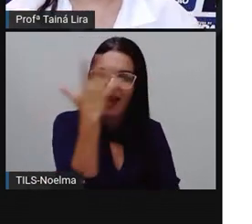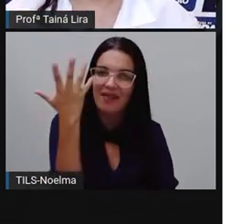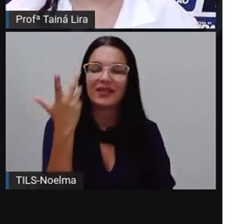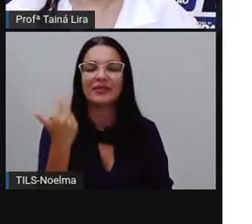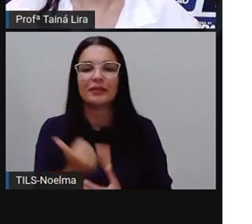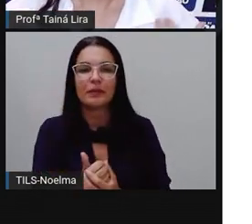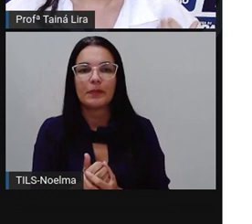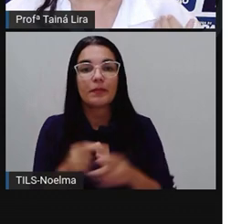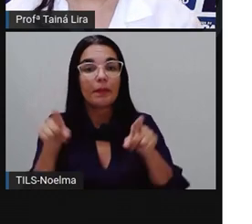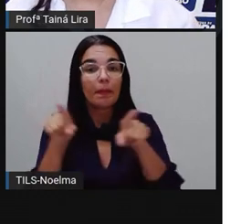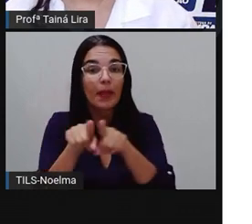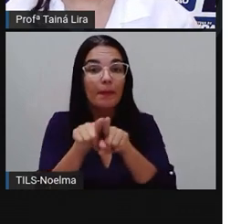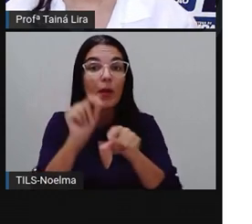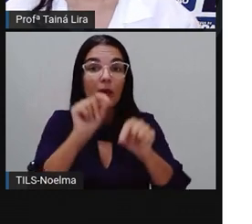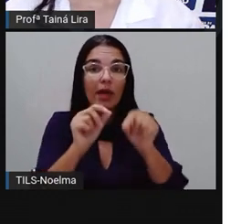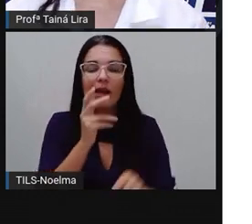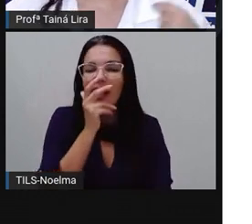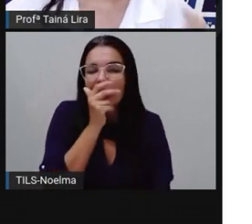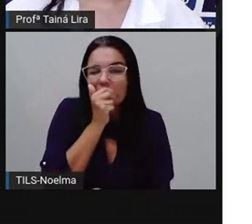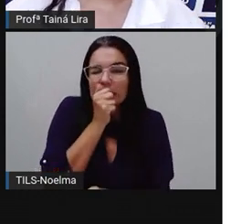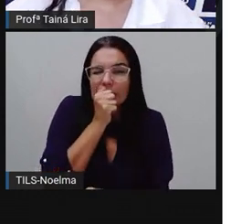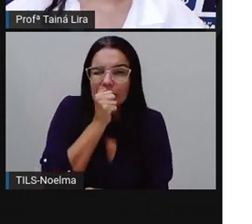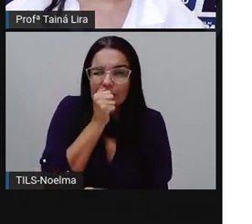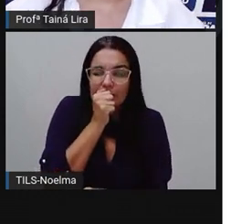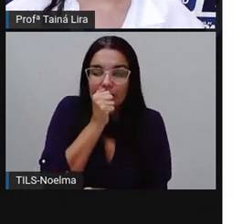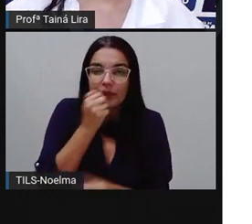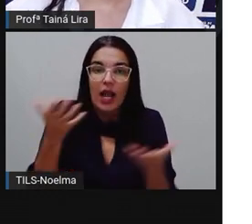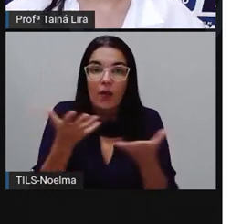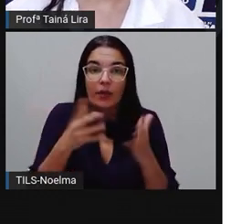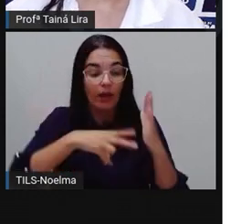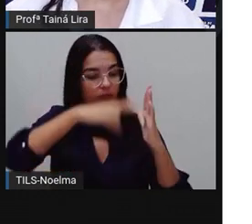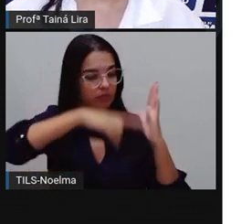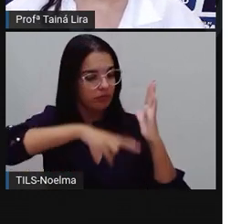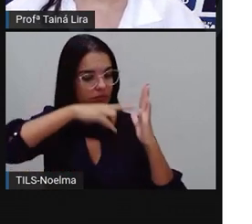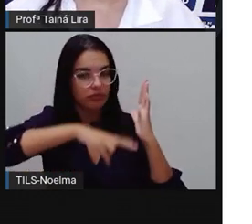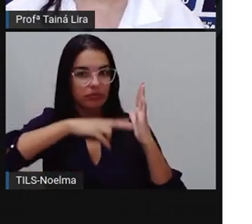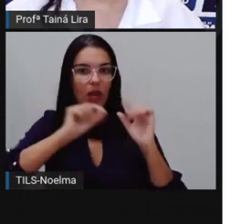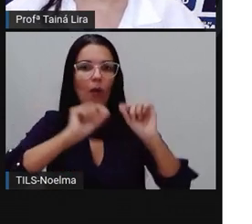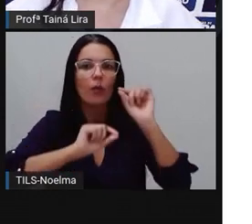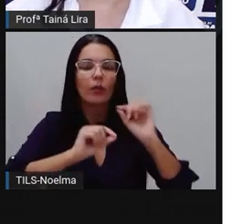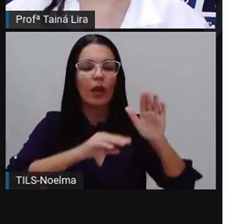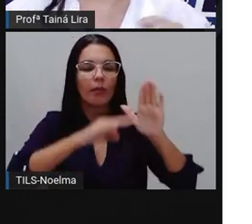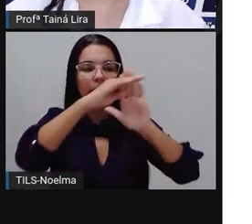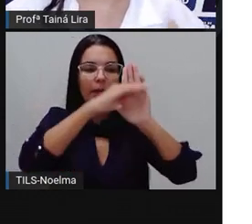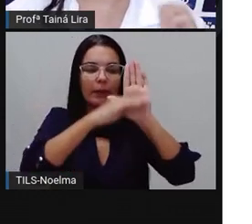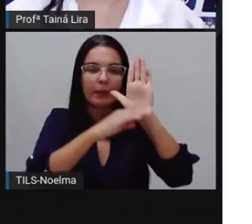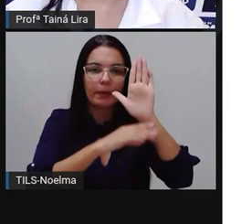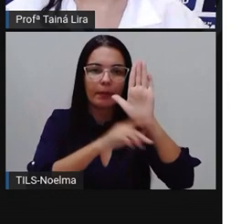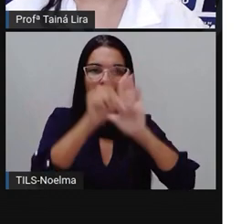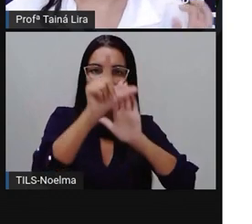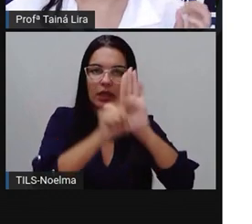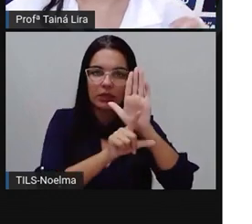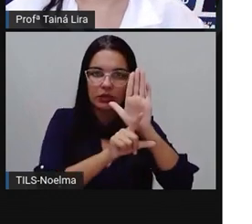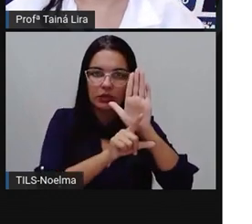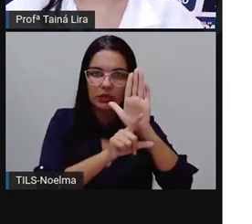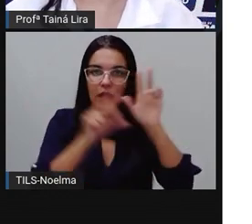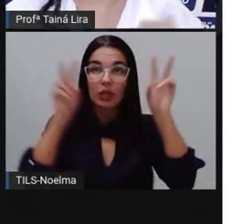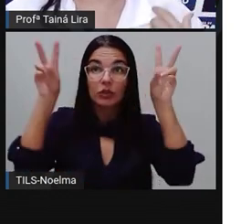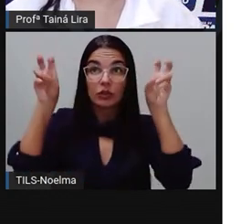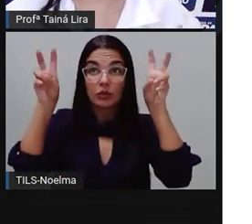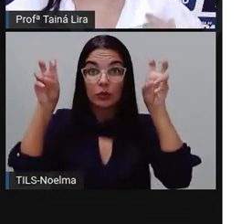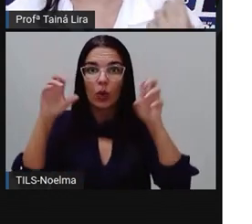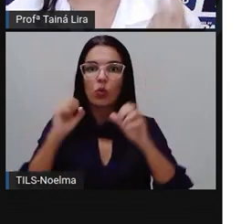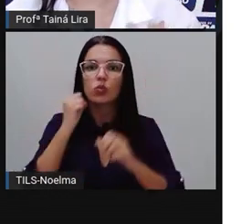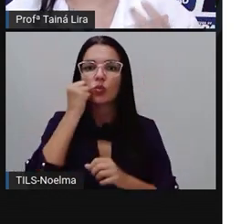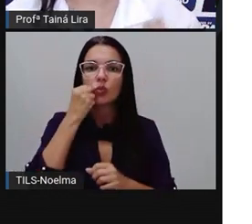Assim como, ó, o limão. Então, vamos ler a receita, ó, ingredientes. Então, observe, olha lá o título, um suco